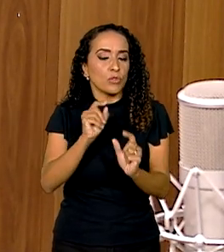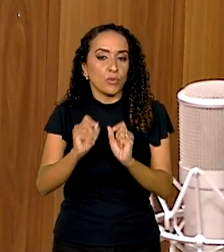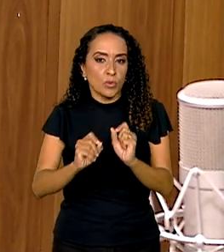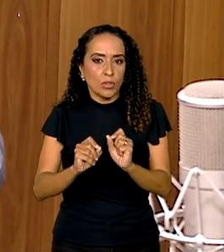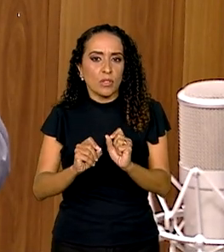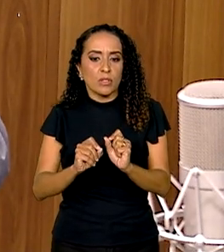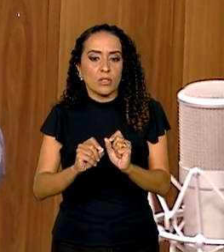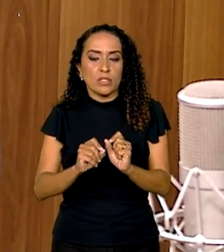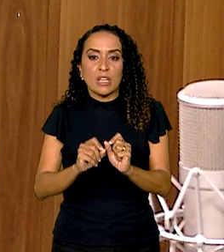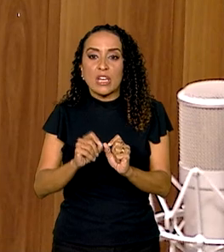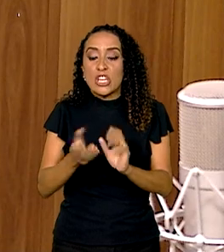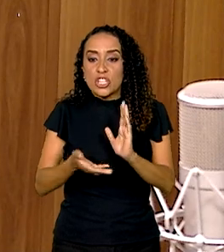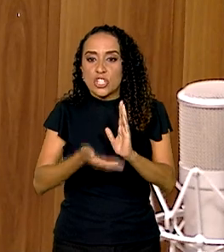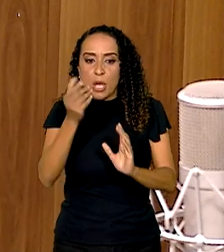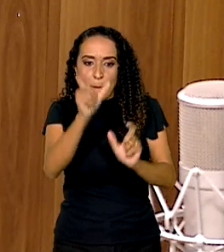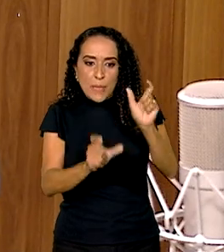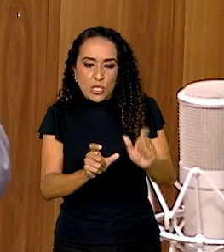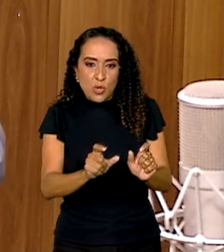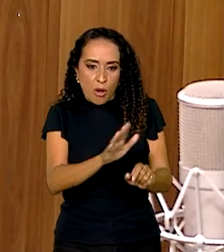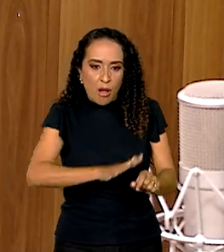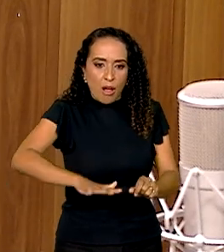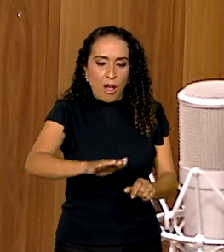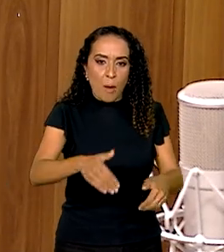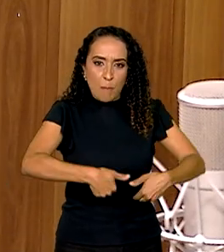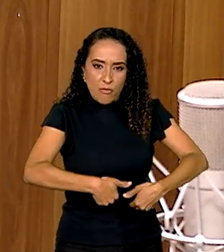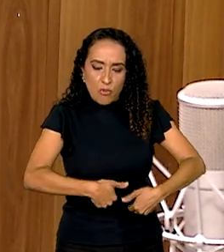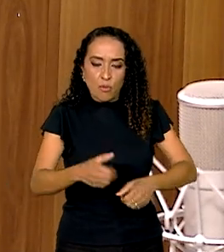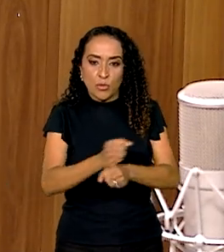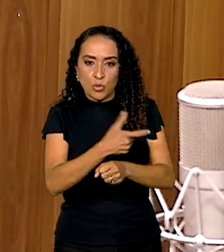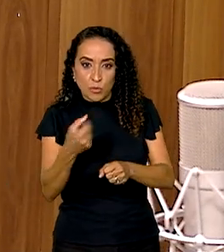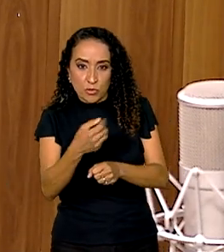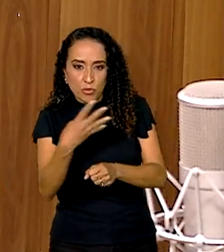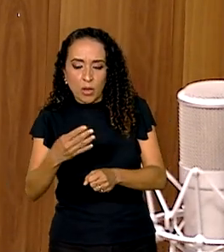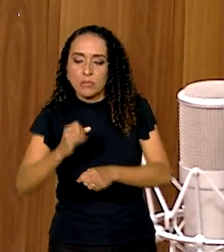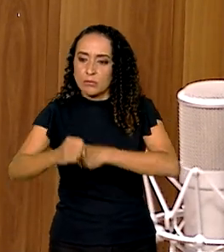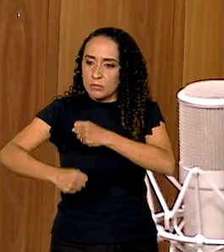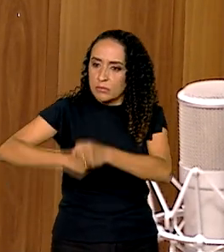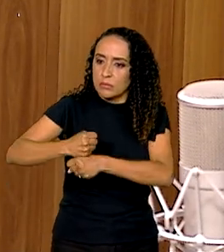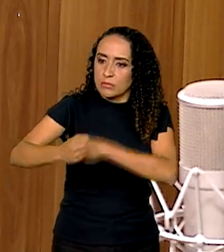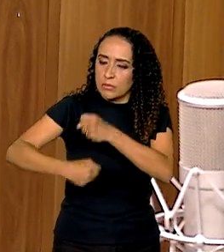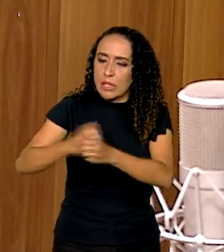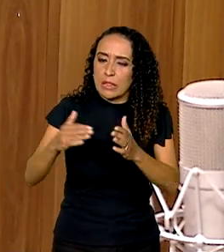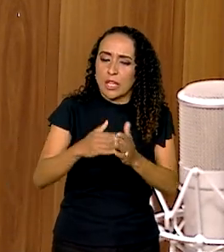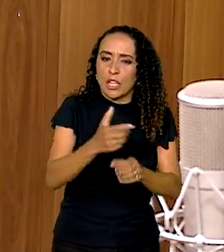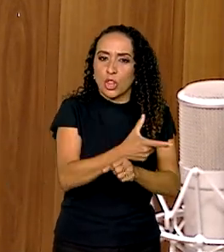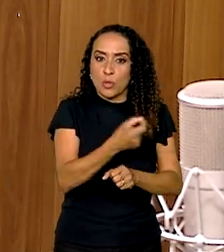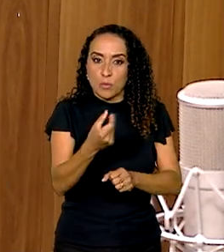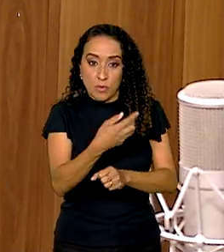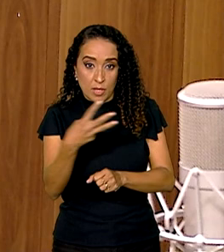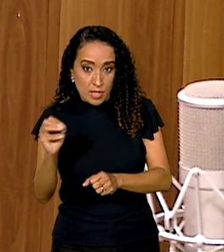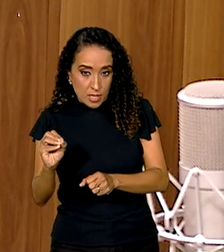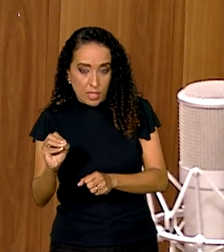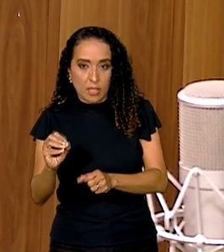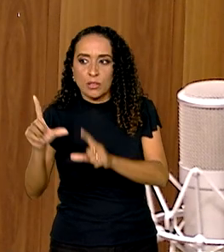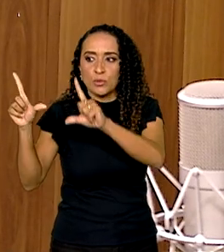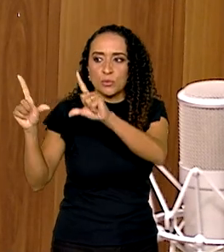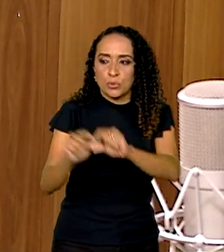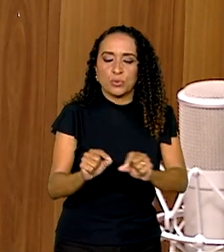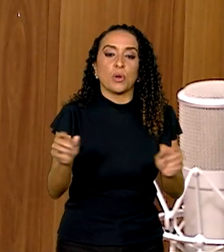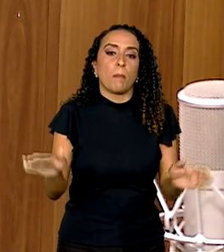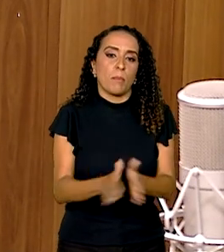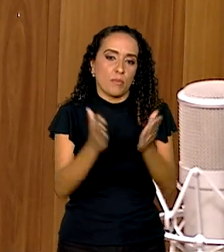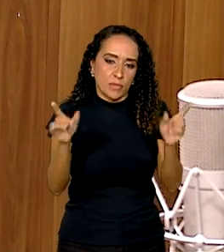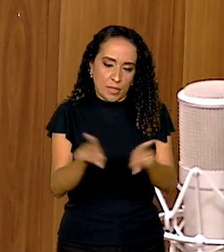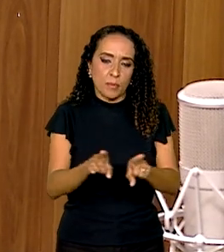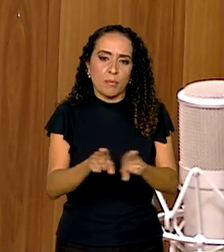tirar a pessoa do mapa da fome em 2024 e ano a ano até 2030. Reduzir a pobreza também